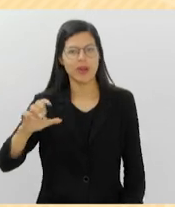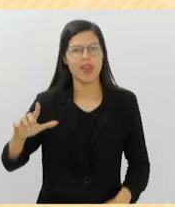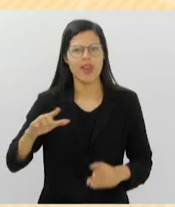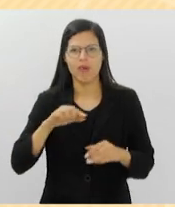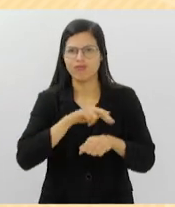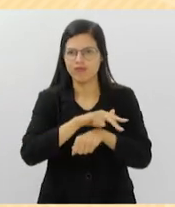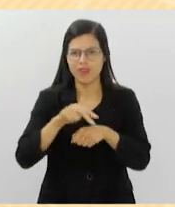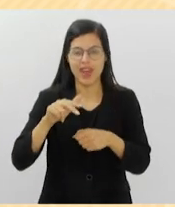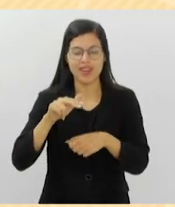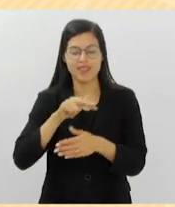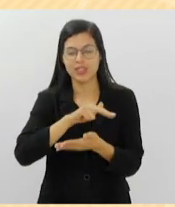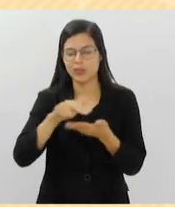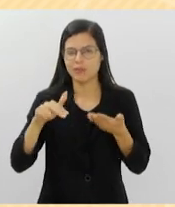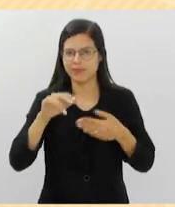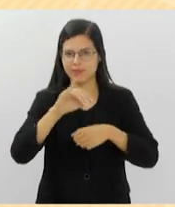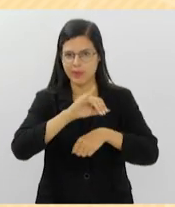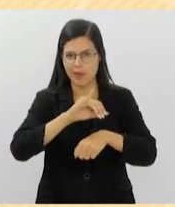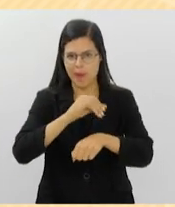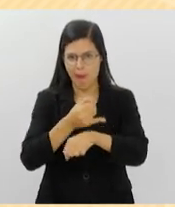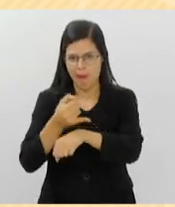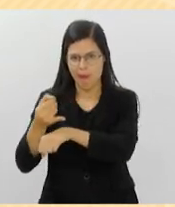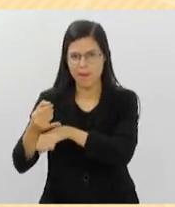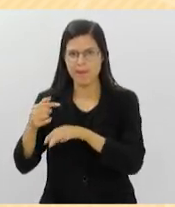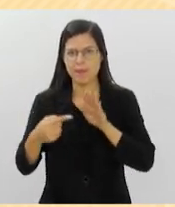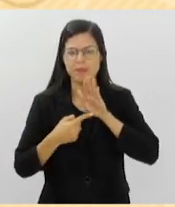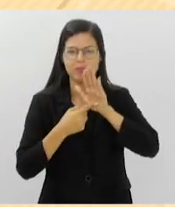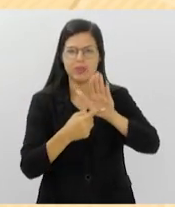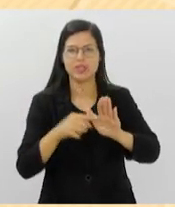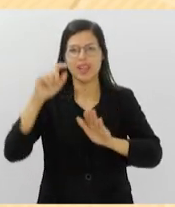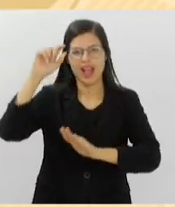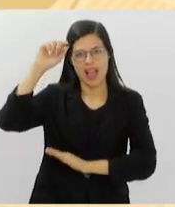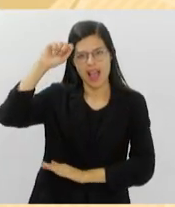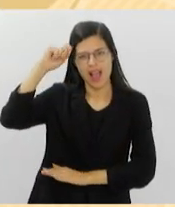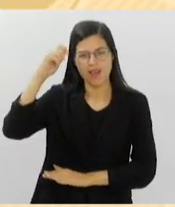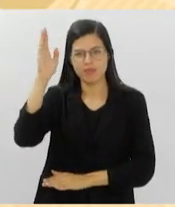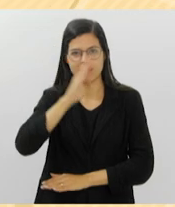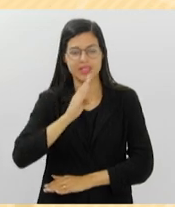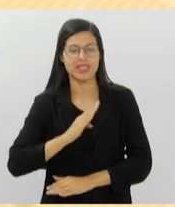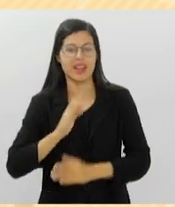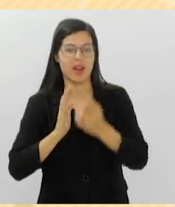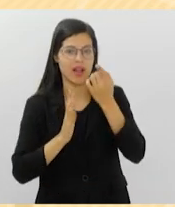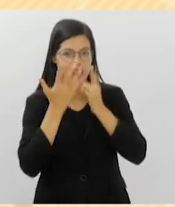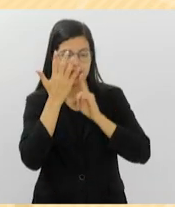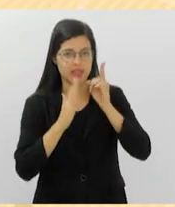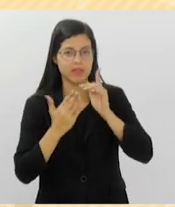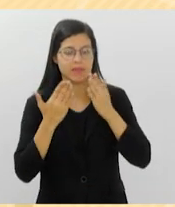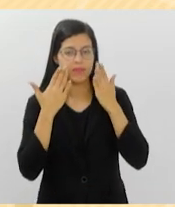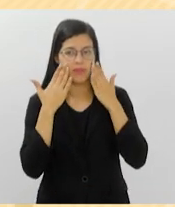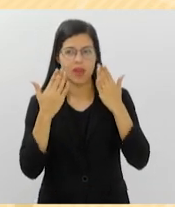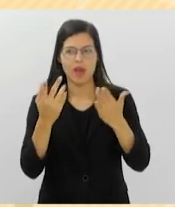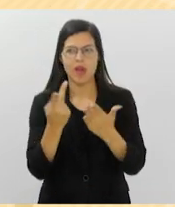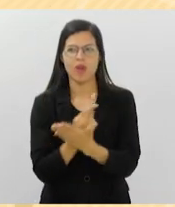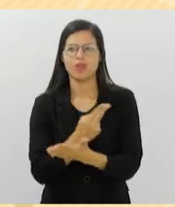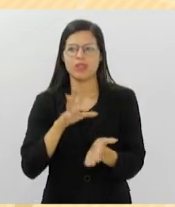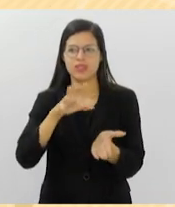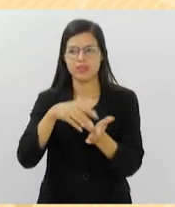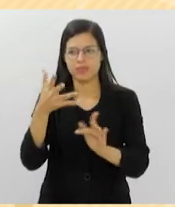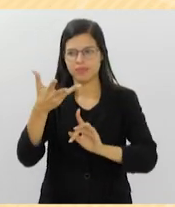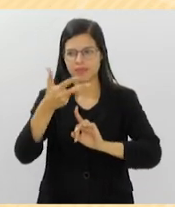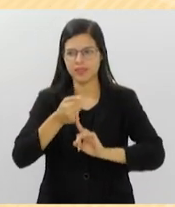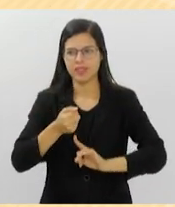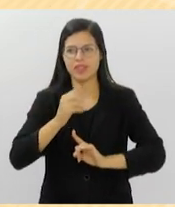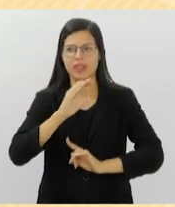contar a história de Mestre Dionísio na dança afro-brasileira e no Carnaval, a exposição acontece no Centro de Artes Caluste